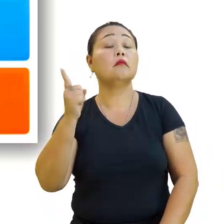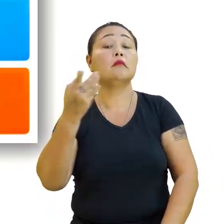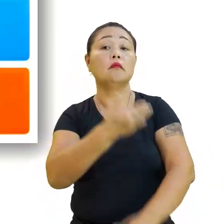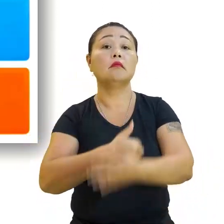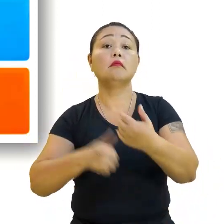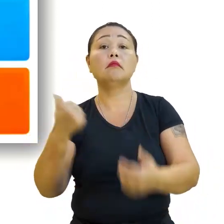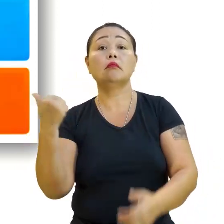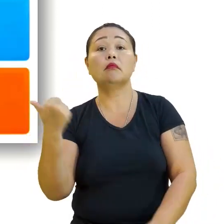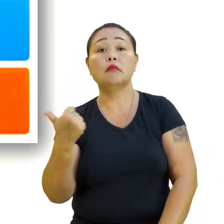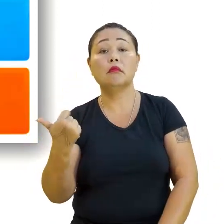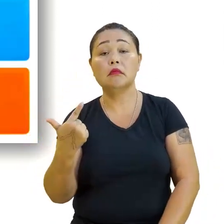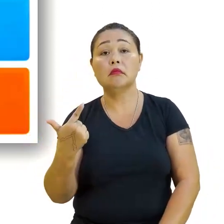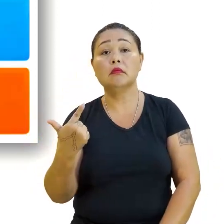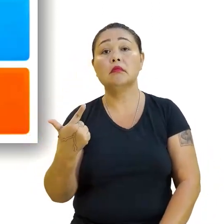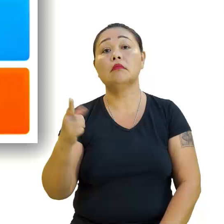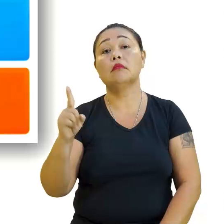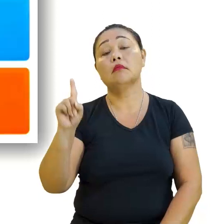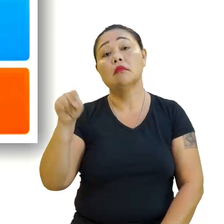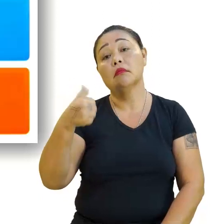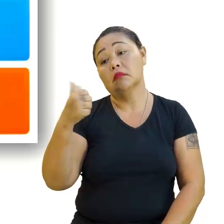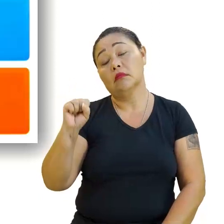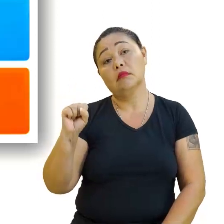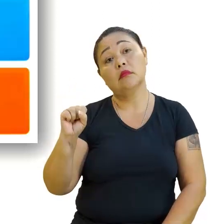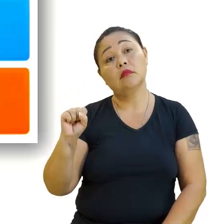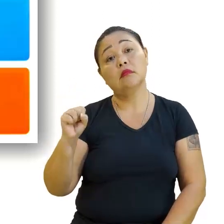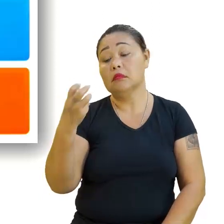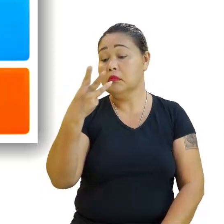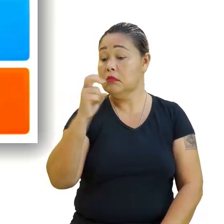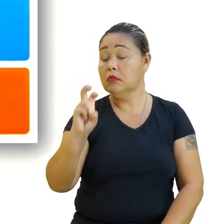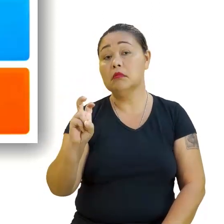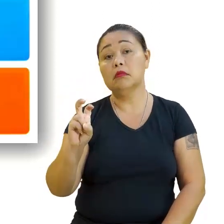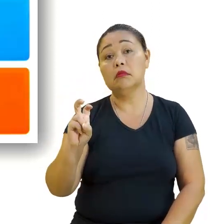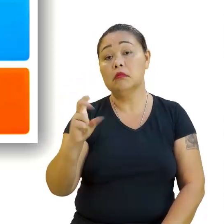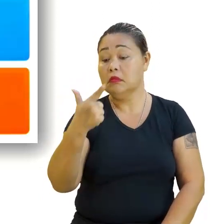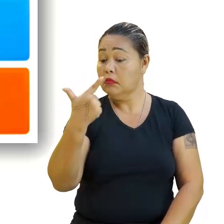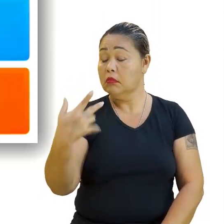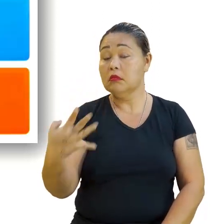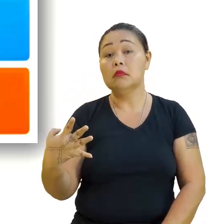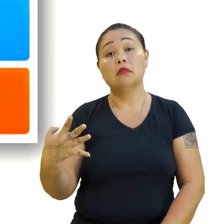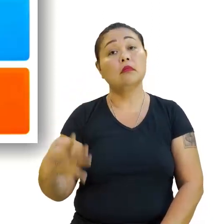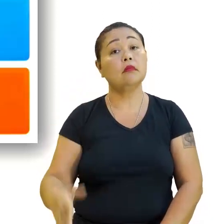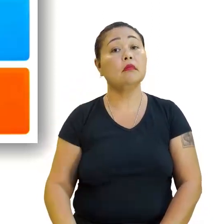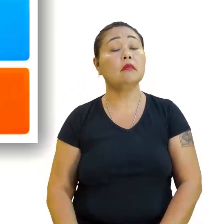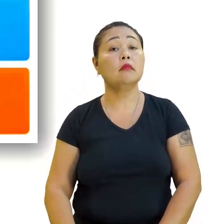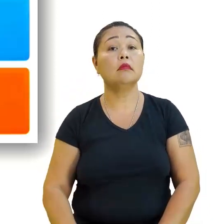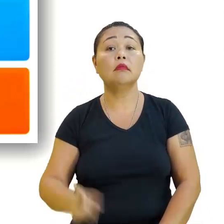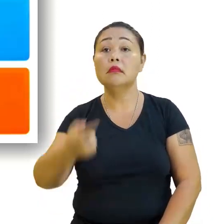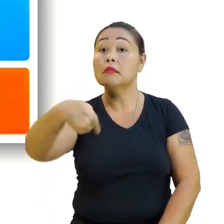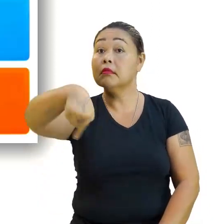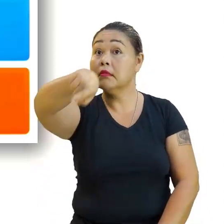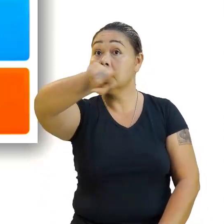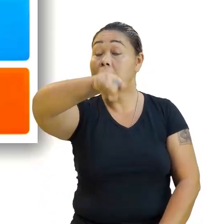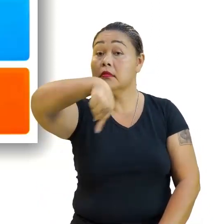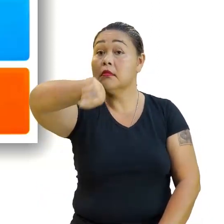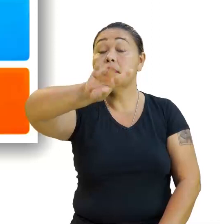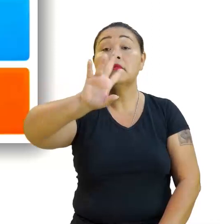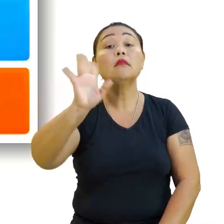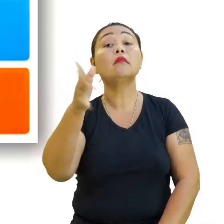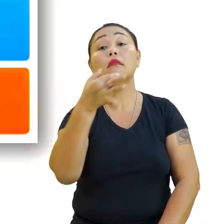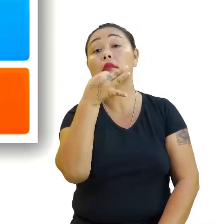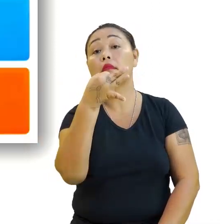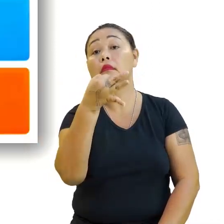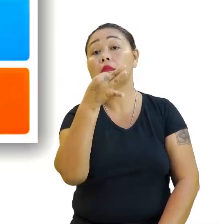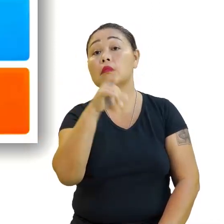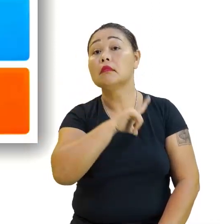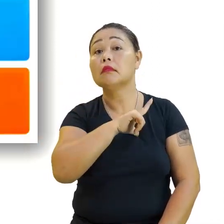maneiras? 18 maneiras? 35? Ou 24? Hum, tá com você. E aí, o você acha? A